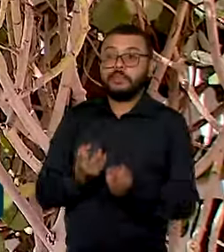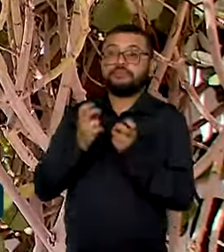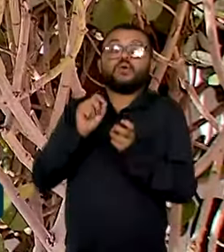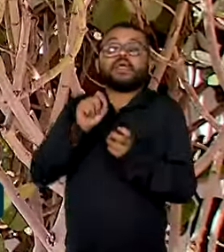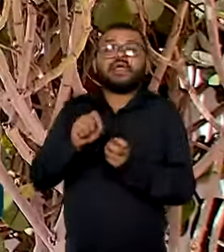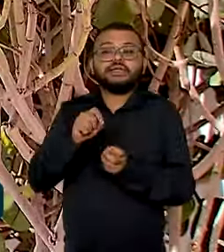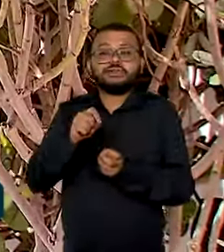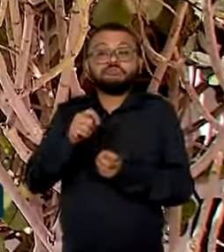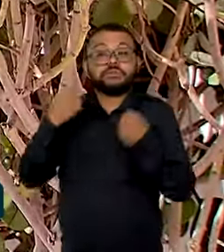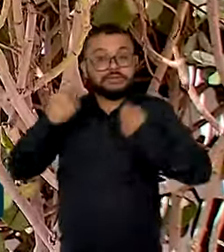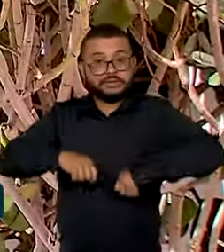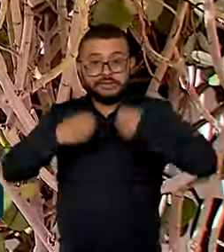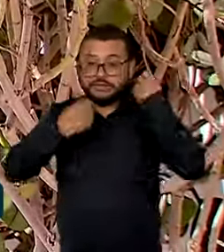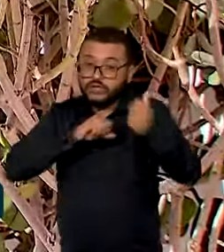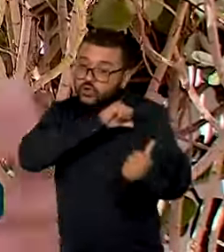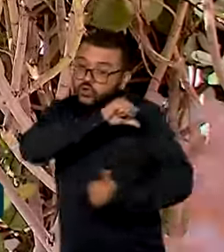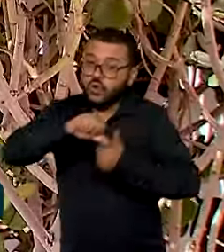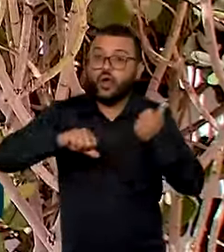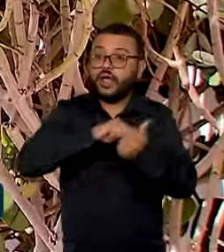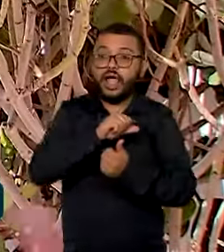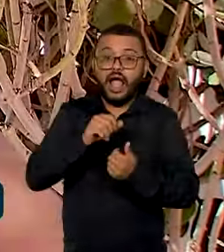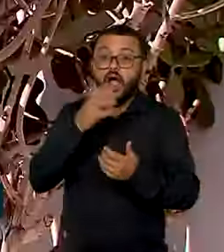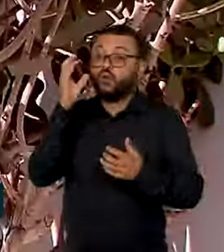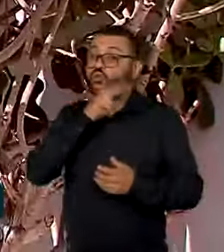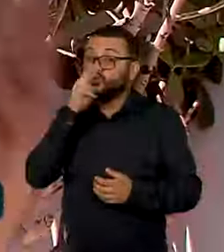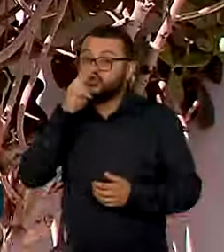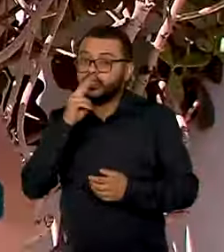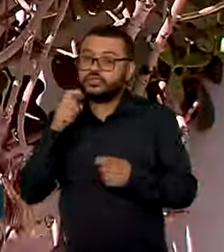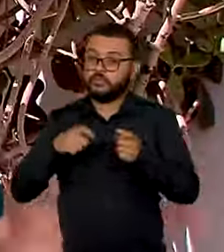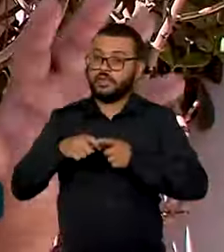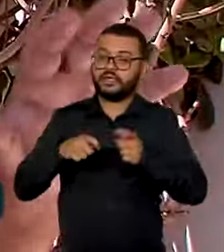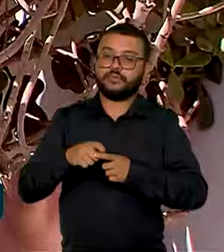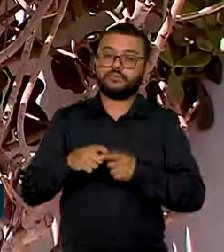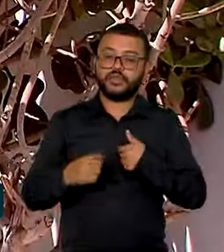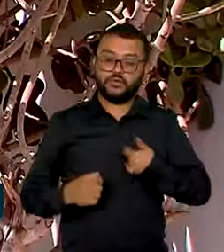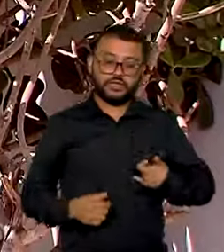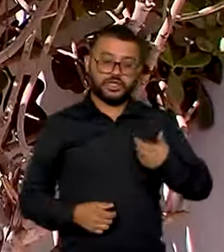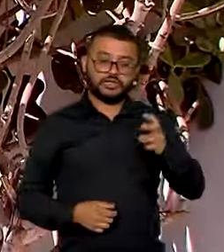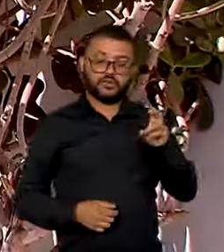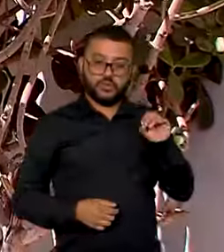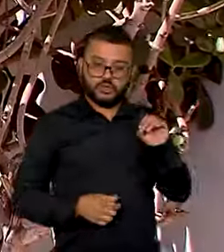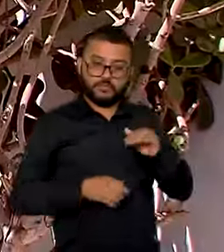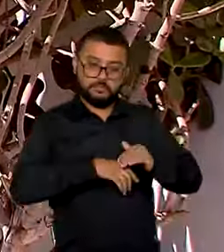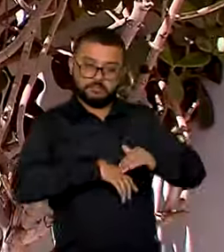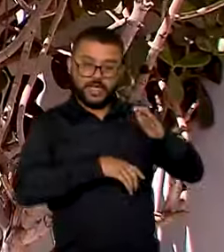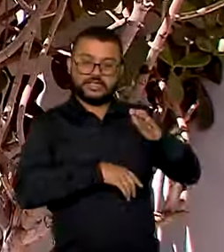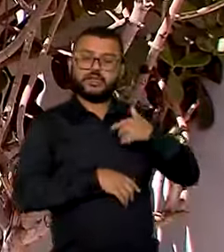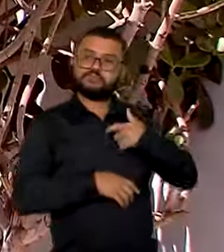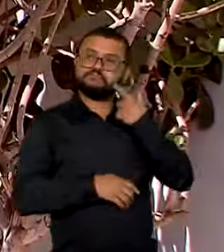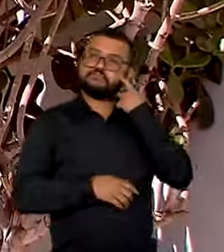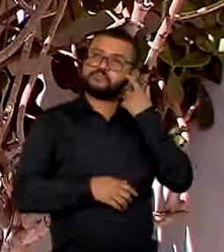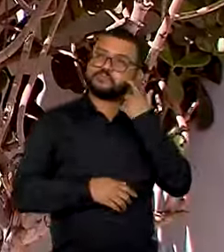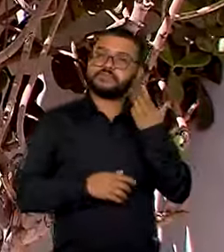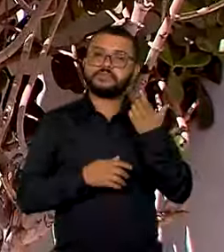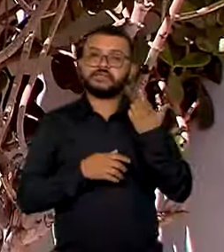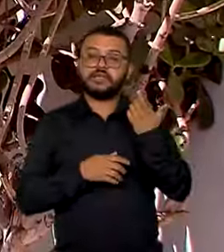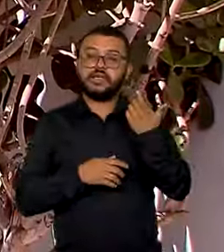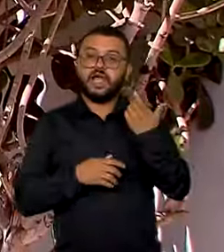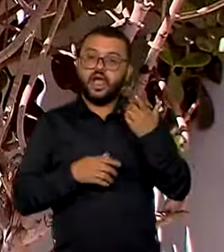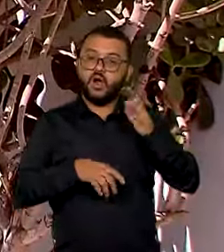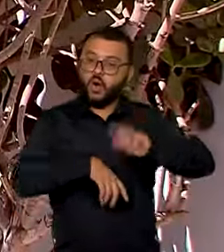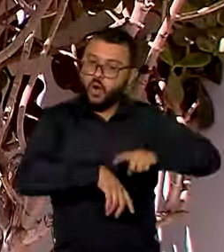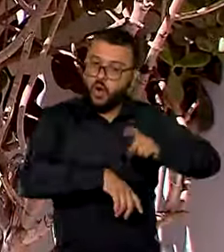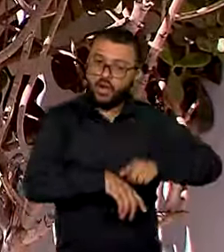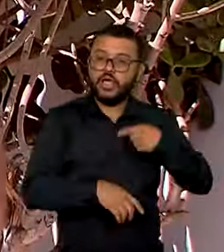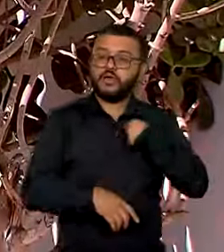que era um alerta para procurar ajuda médica. Depois que eu fiz 50 anos, eu achei que estava na hora